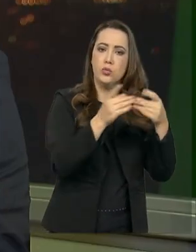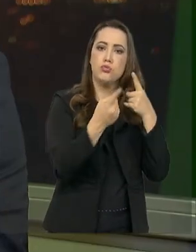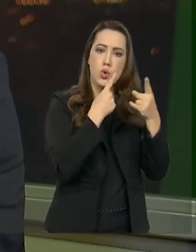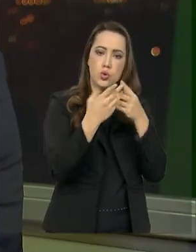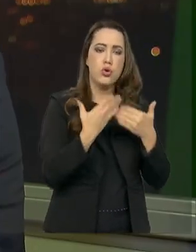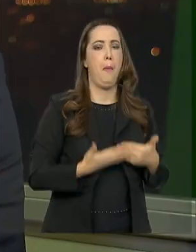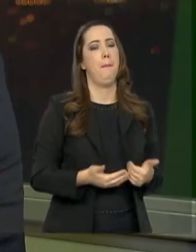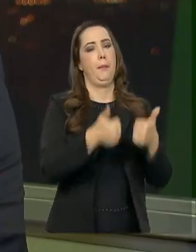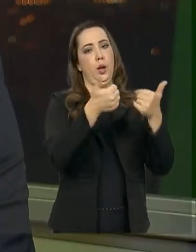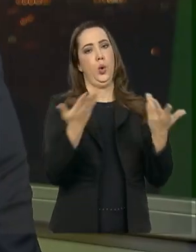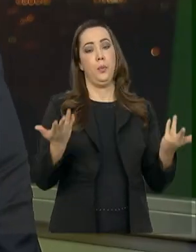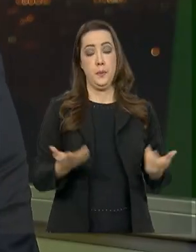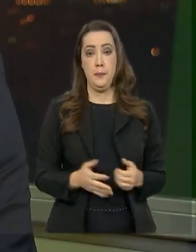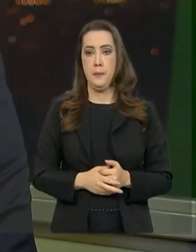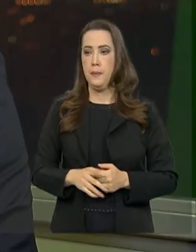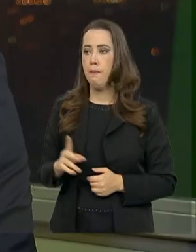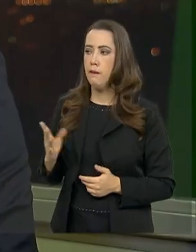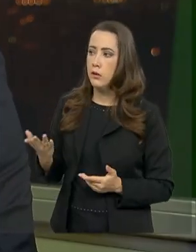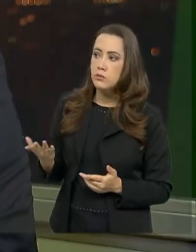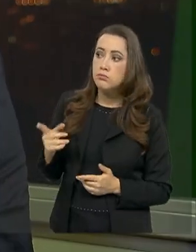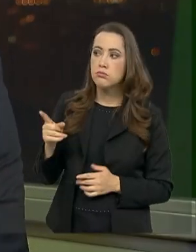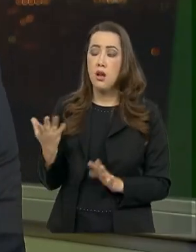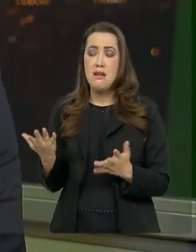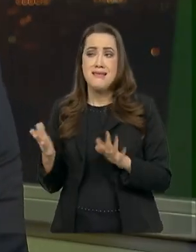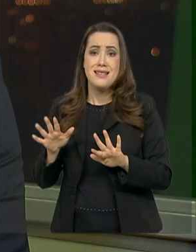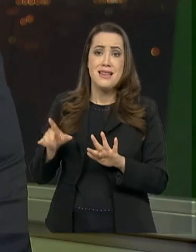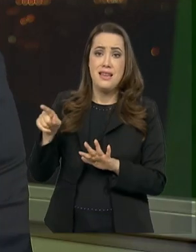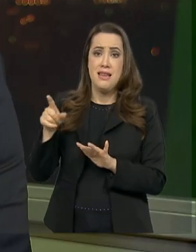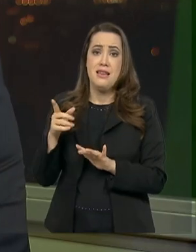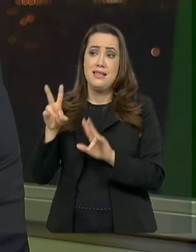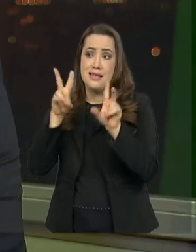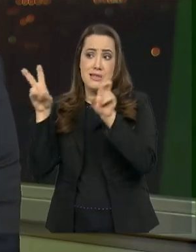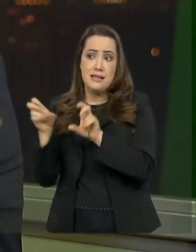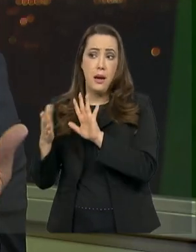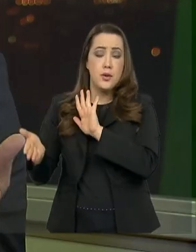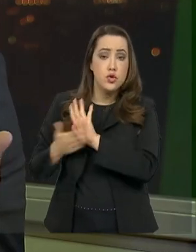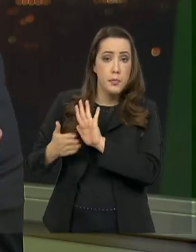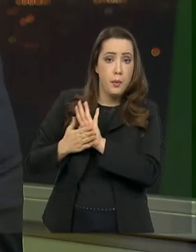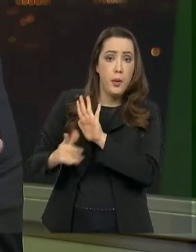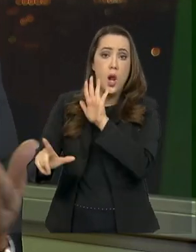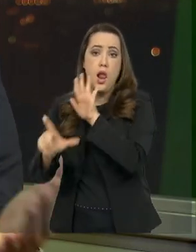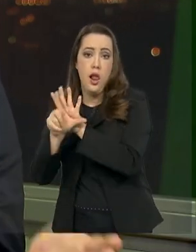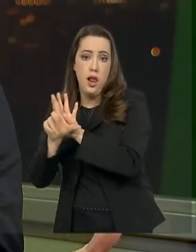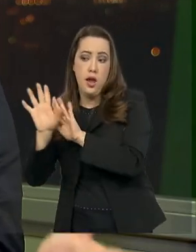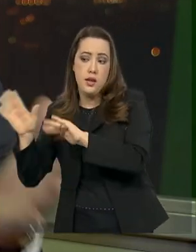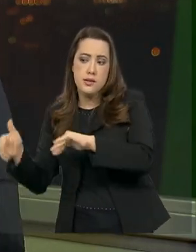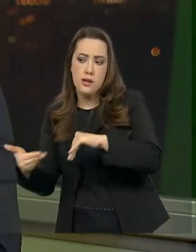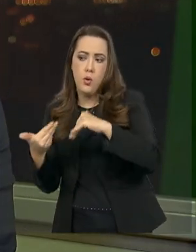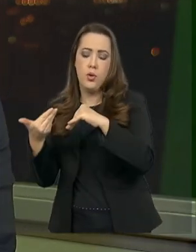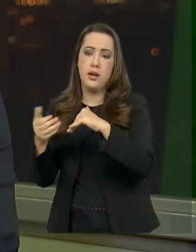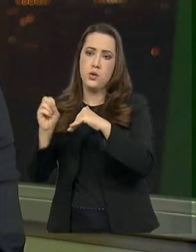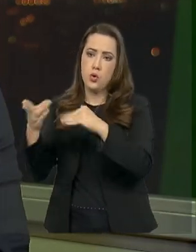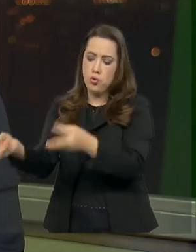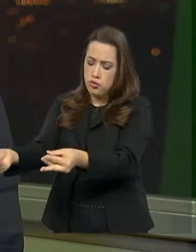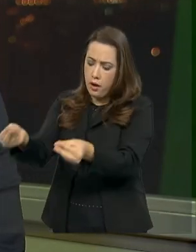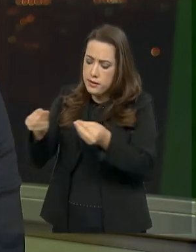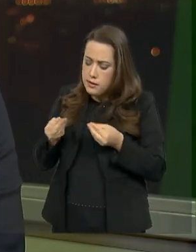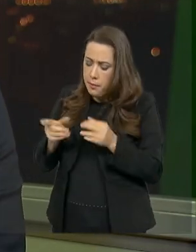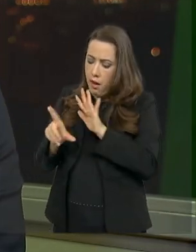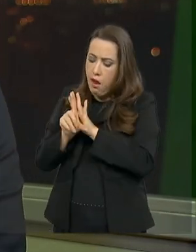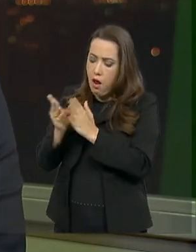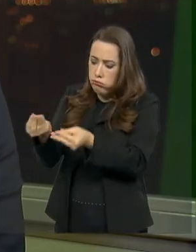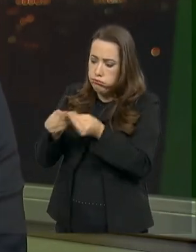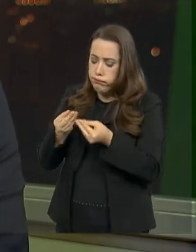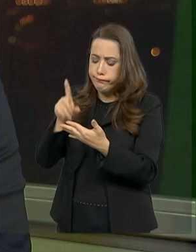Agora, essa questão de propor leis ao Congresso Nacional ou de receber leis do Congresso